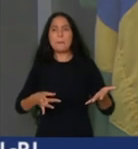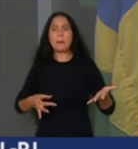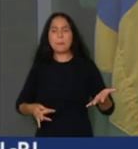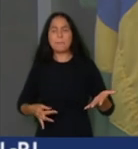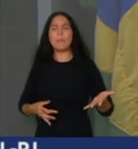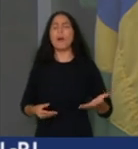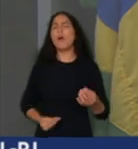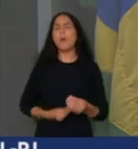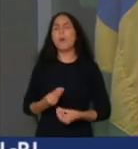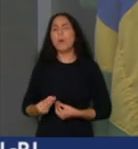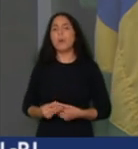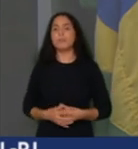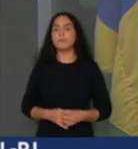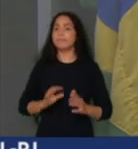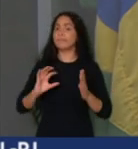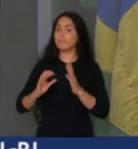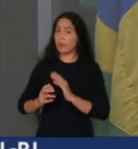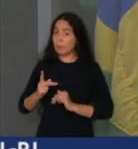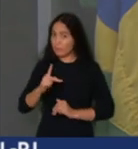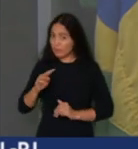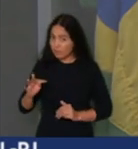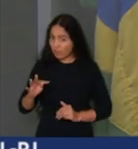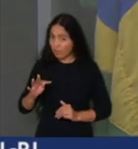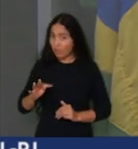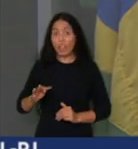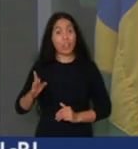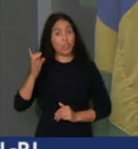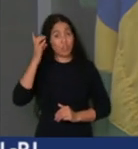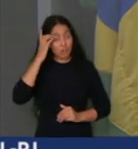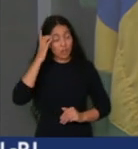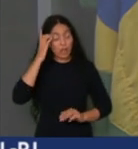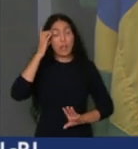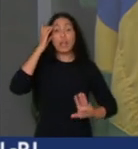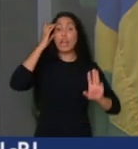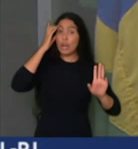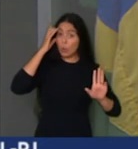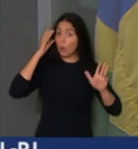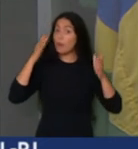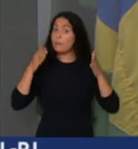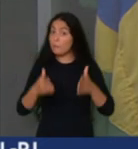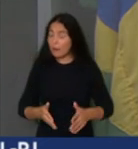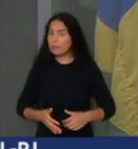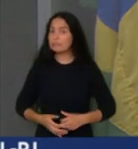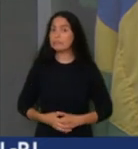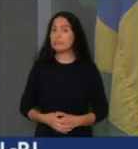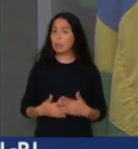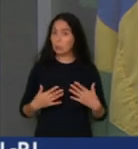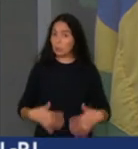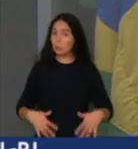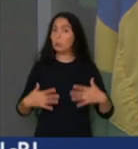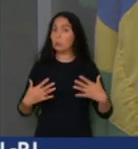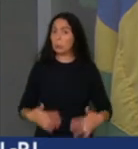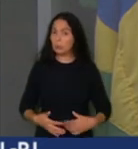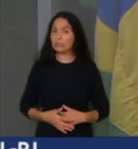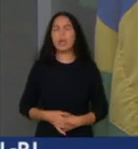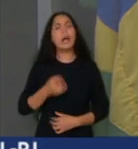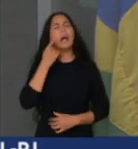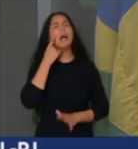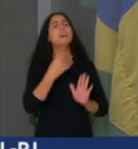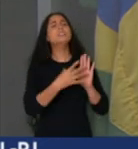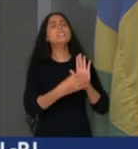o PT, com o Dilma e com o Lula. Hugo, em seus documentos, ele fala que exemplos